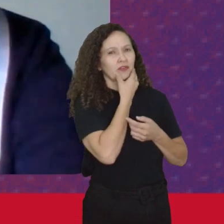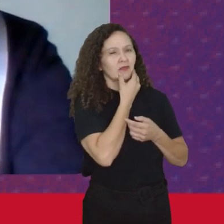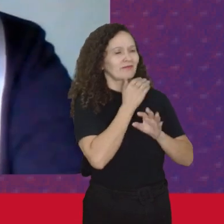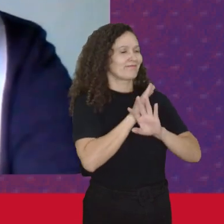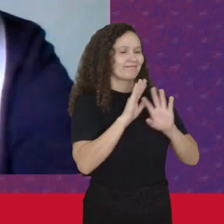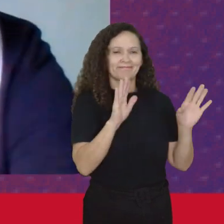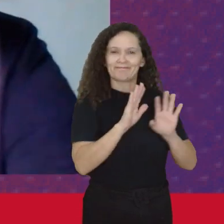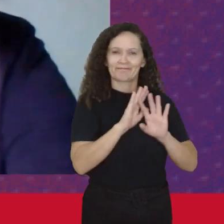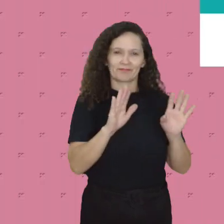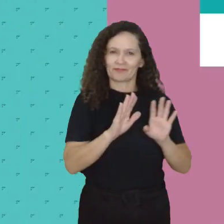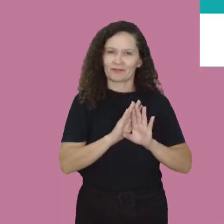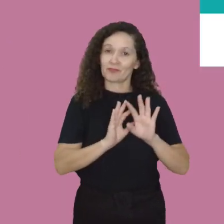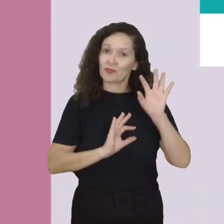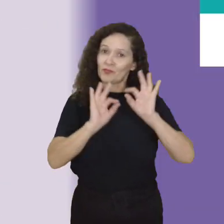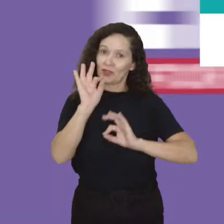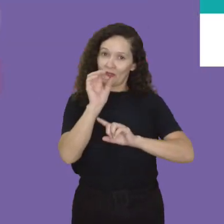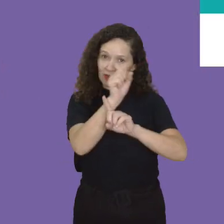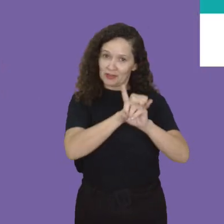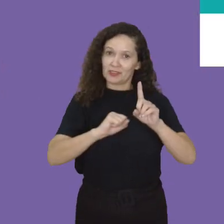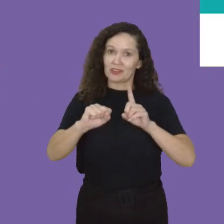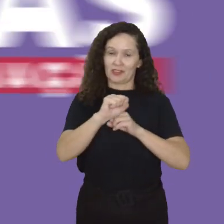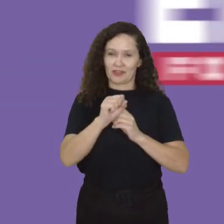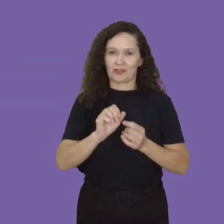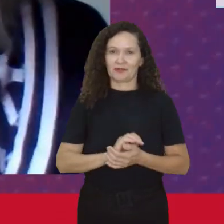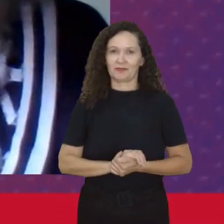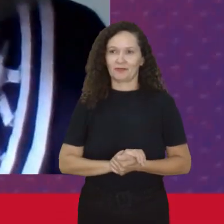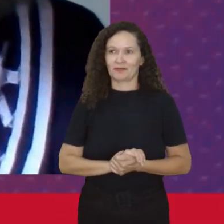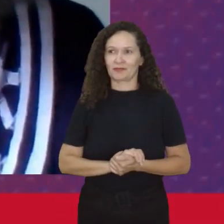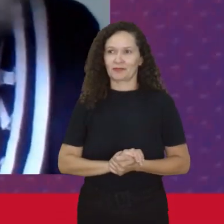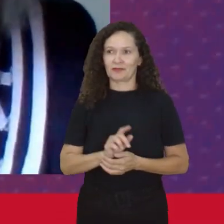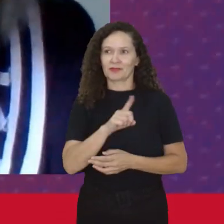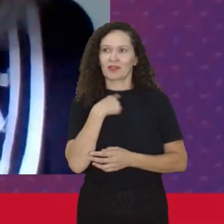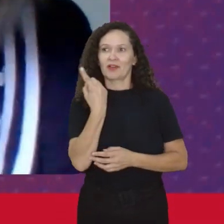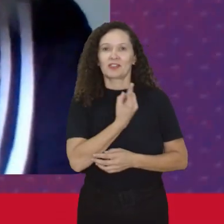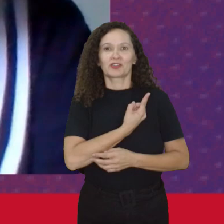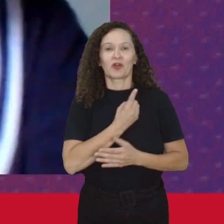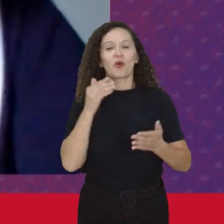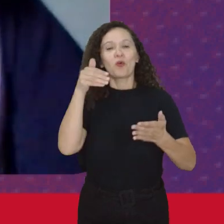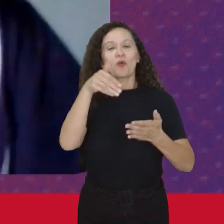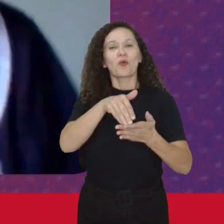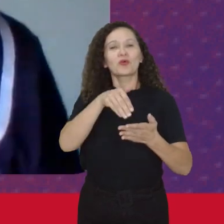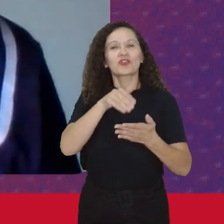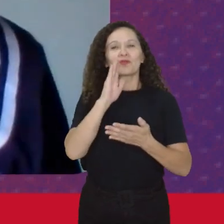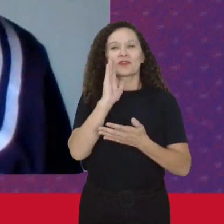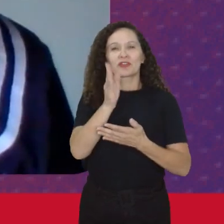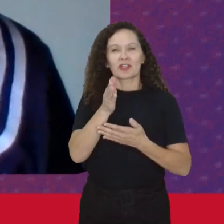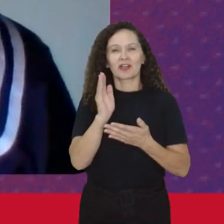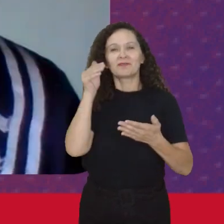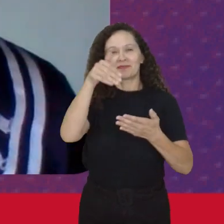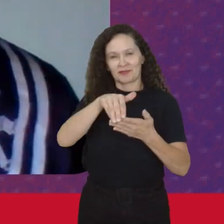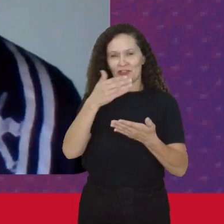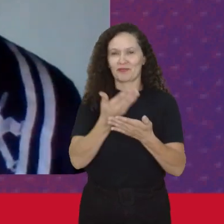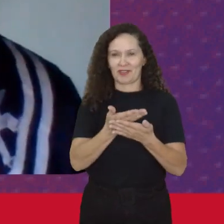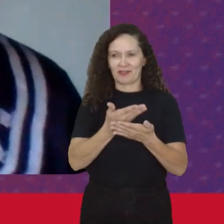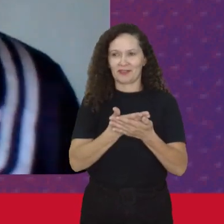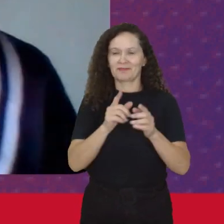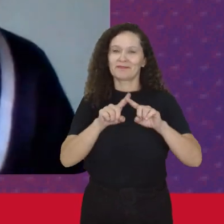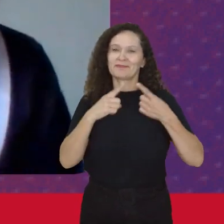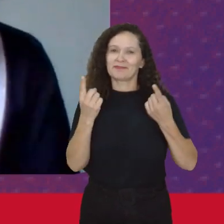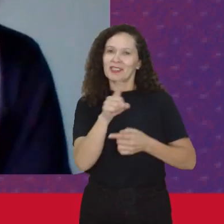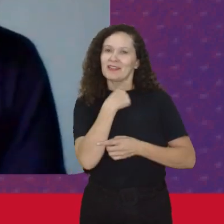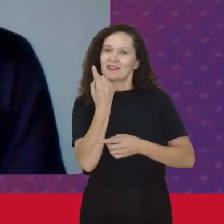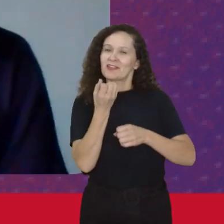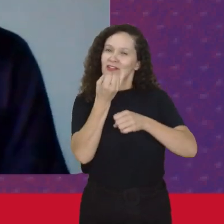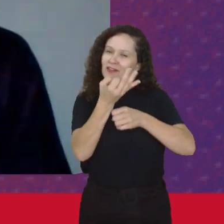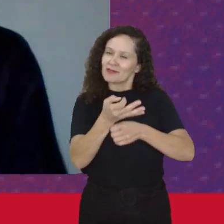Reorganizar a sociedade Oi Hoje nós vamos então Para a nossa última Nossa última aula Mas a gente está aqui